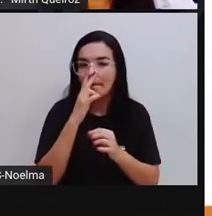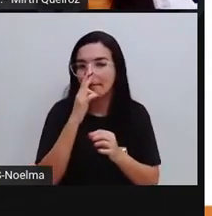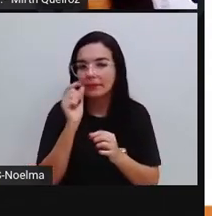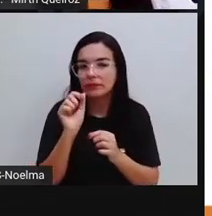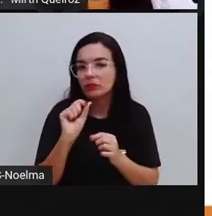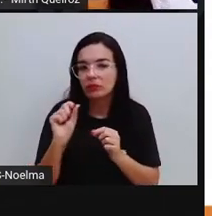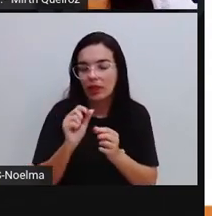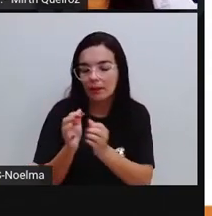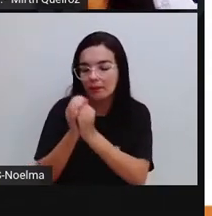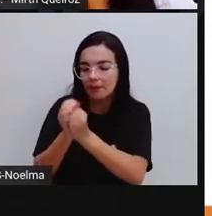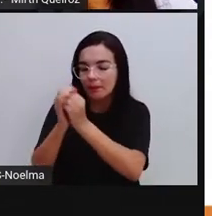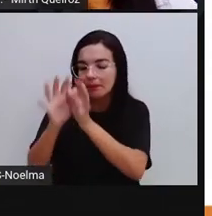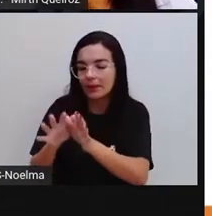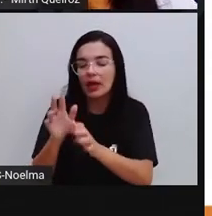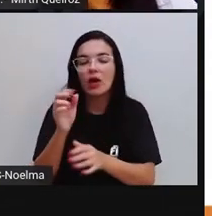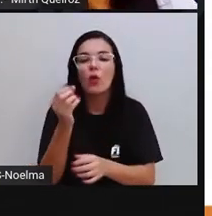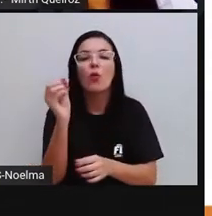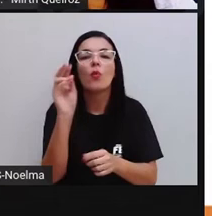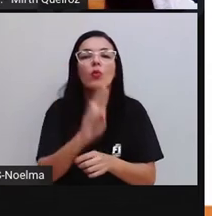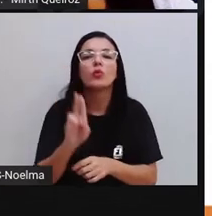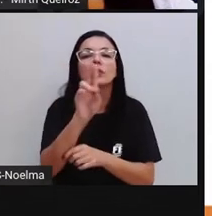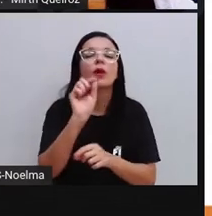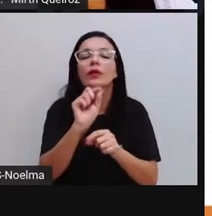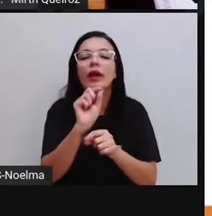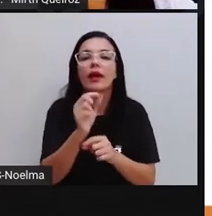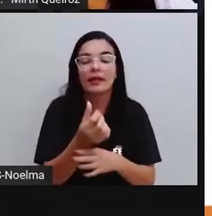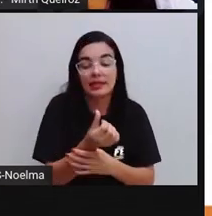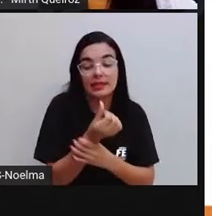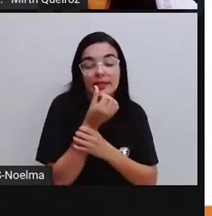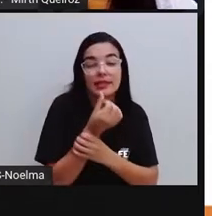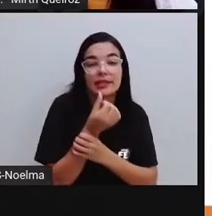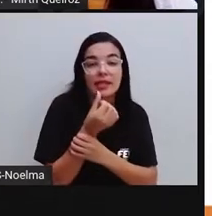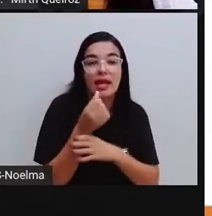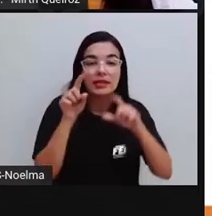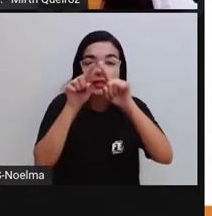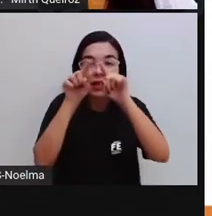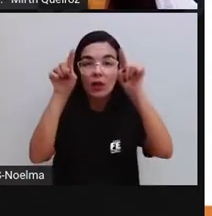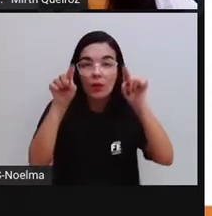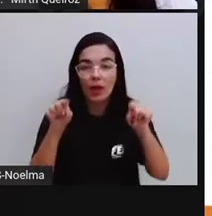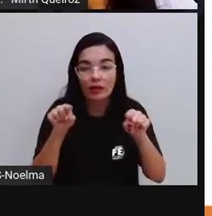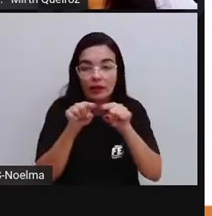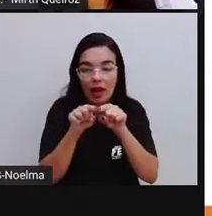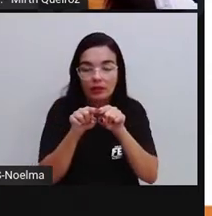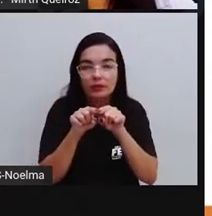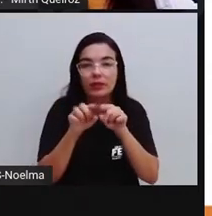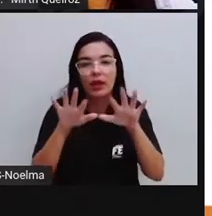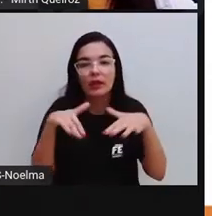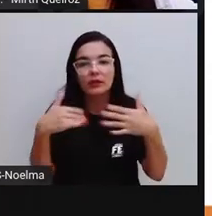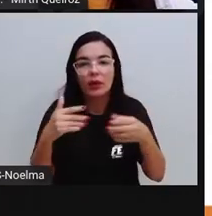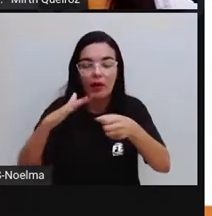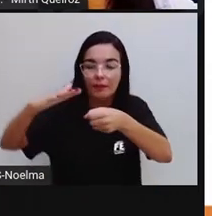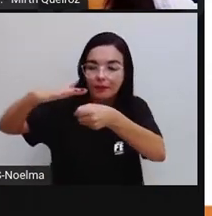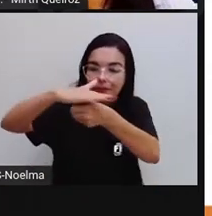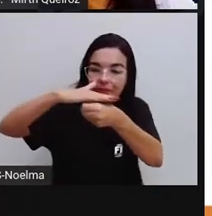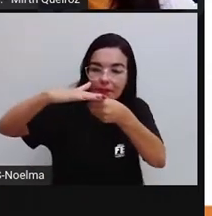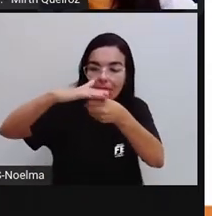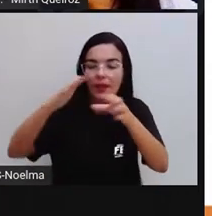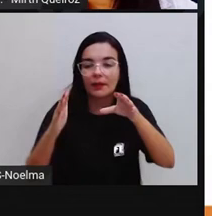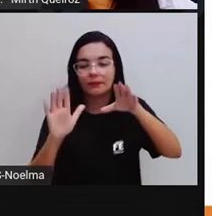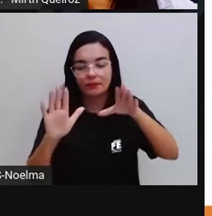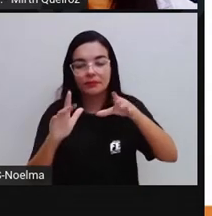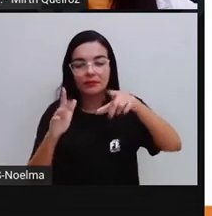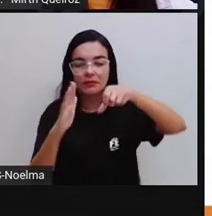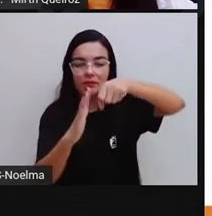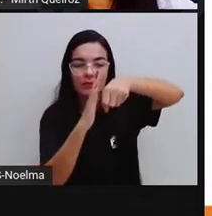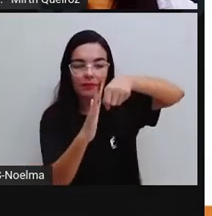utilizamos seis quadrados, né? Que vai formar cada quadrado, é uma face aí do